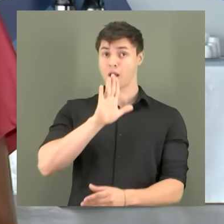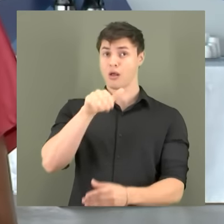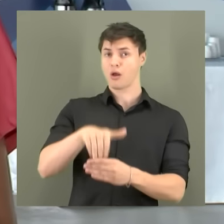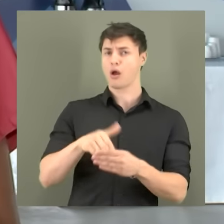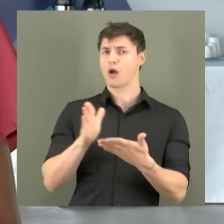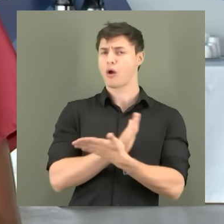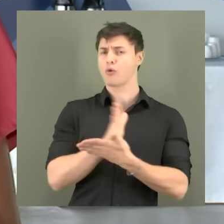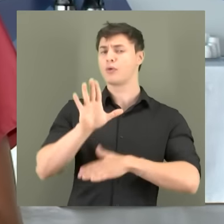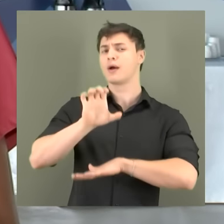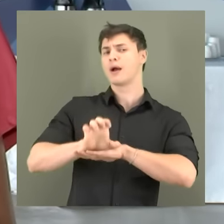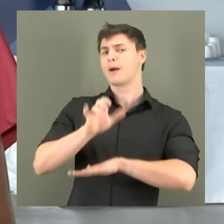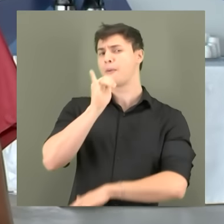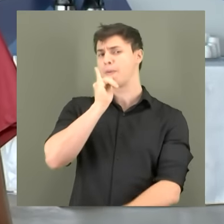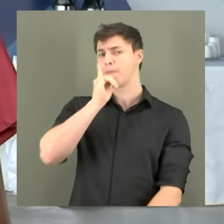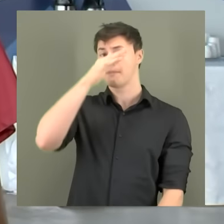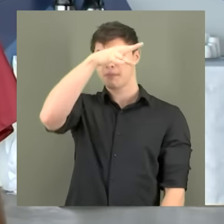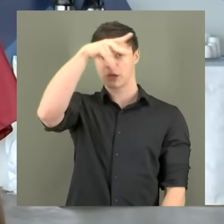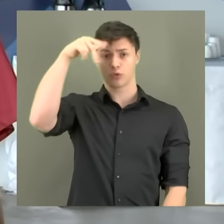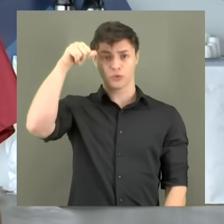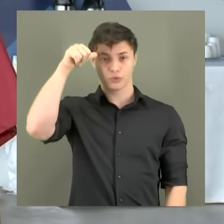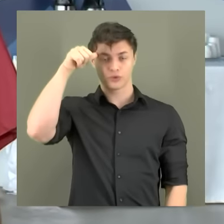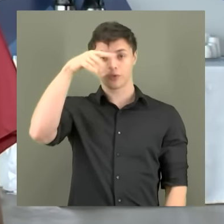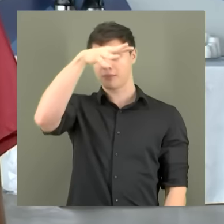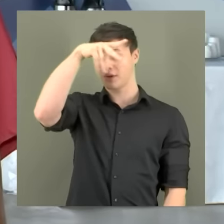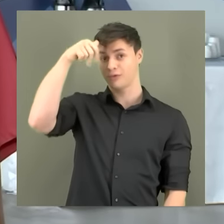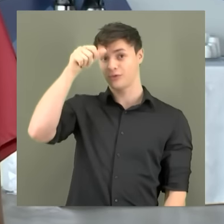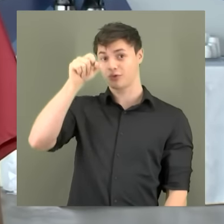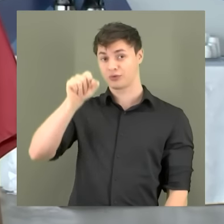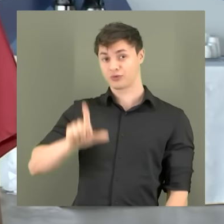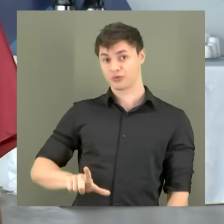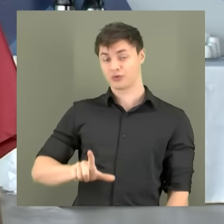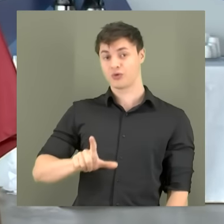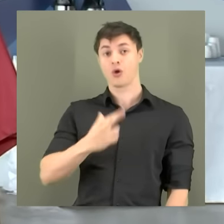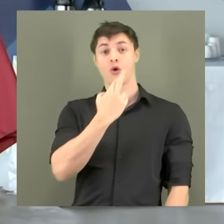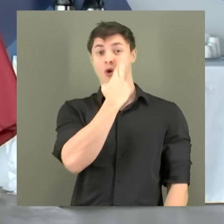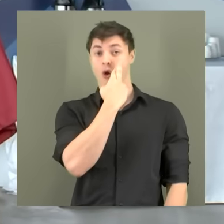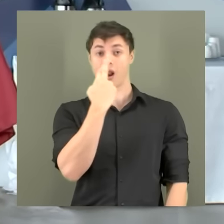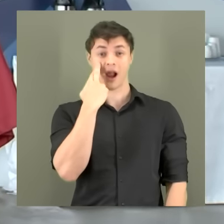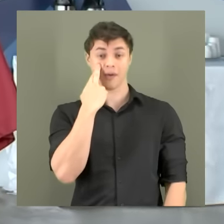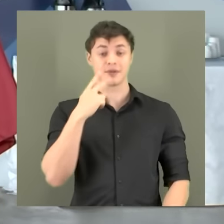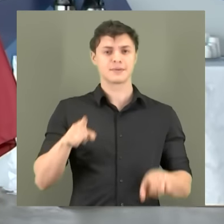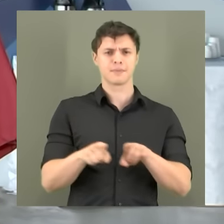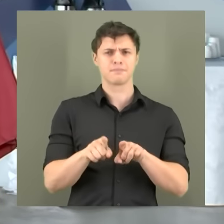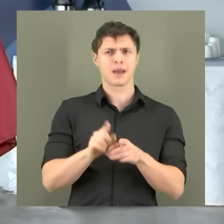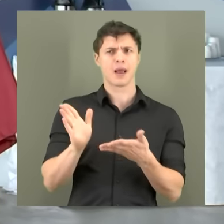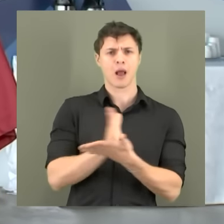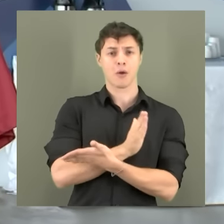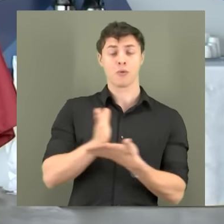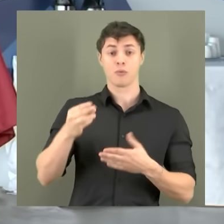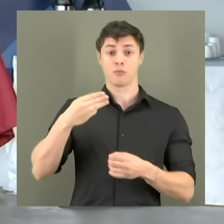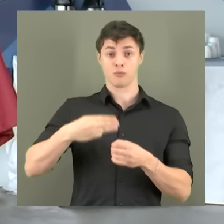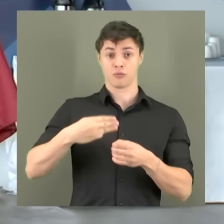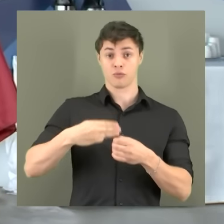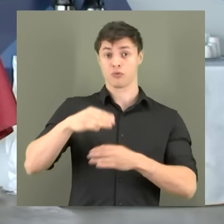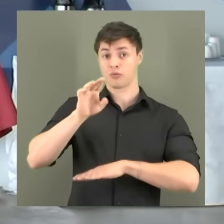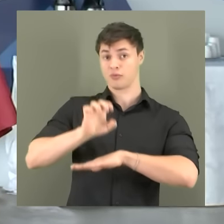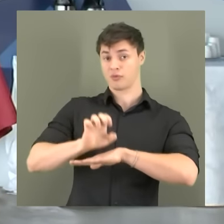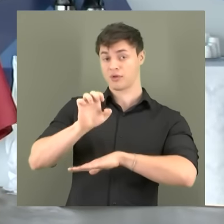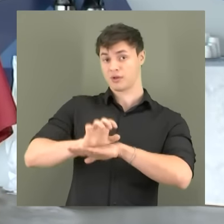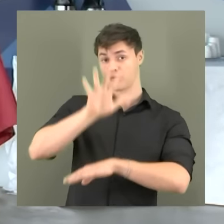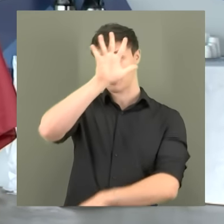como Mato Grosso, Mato Grosso do Sul, Roraima e de alguns municípios do estado do Amazonas e do Acre